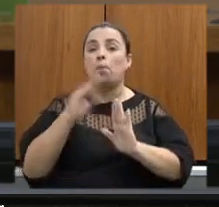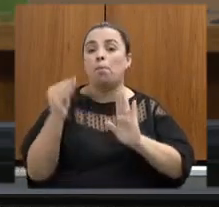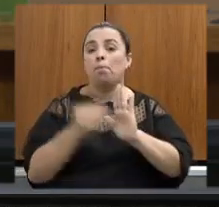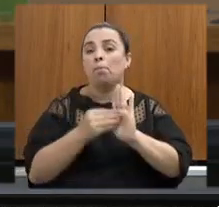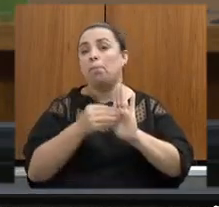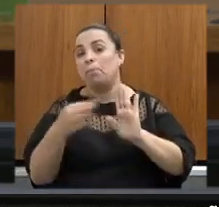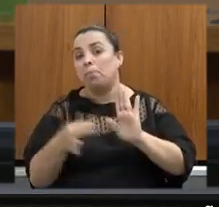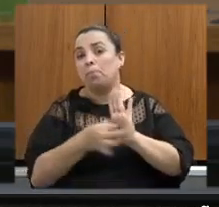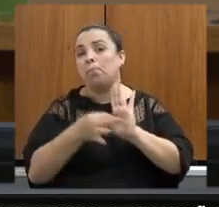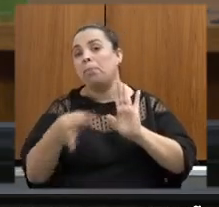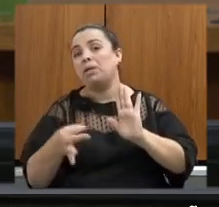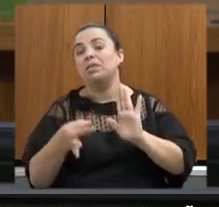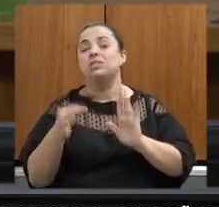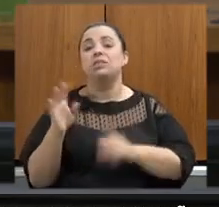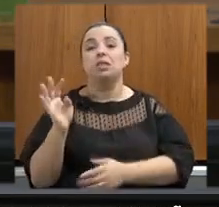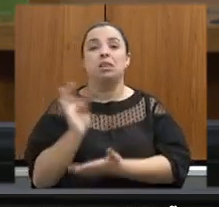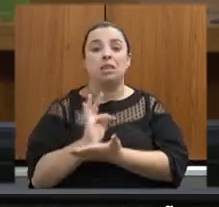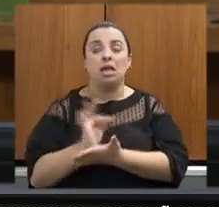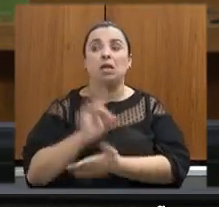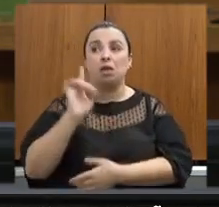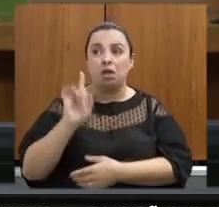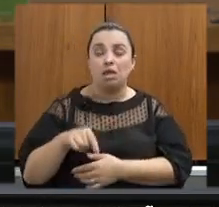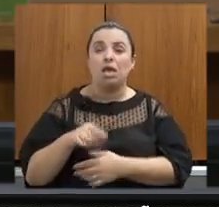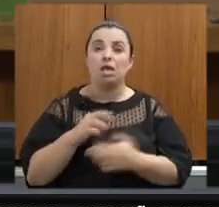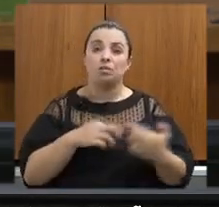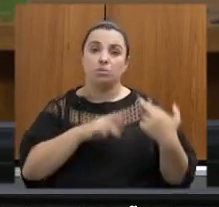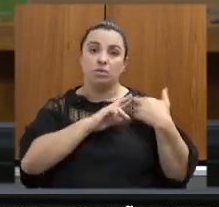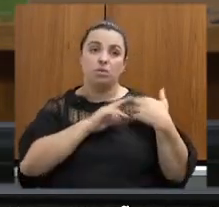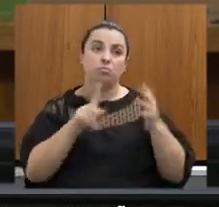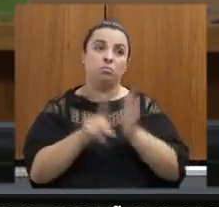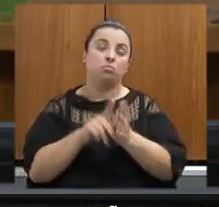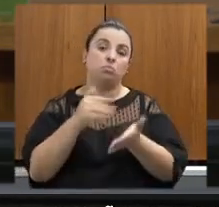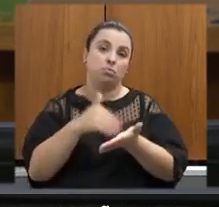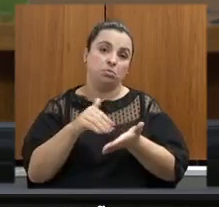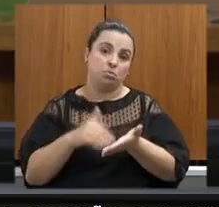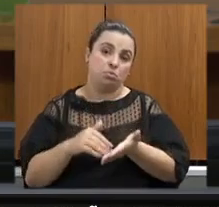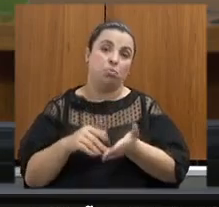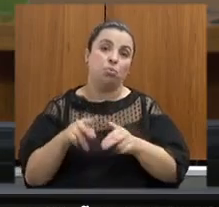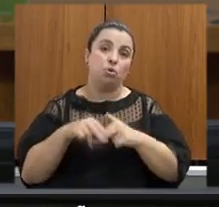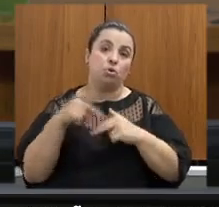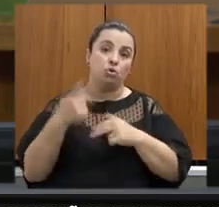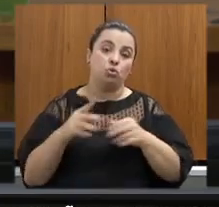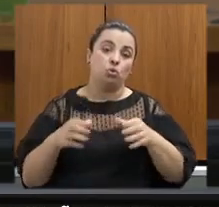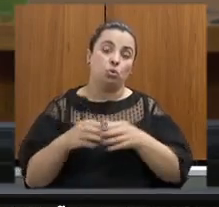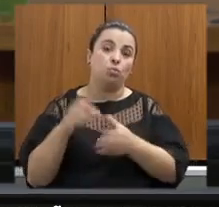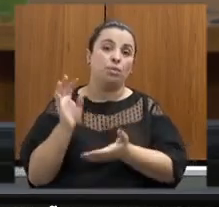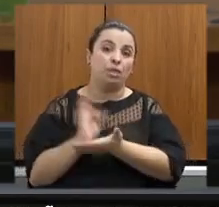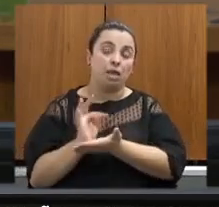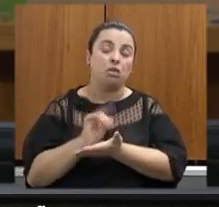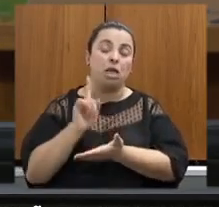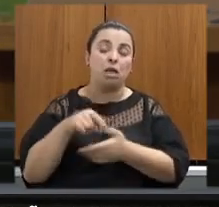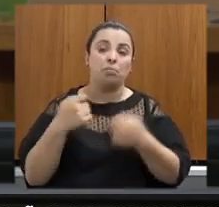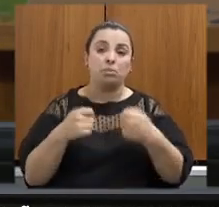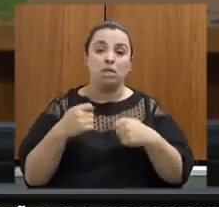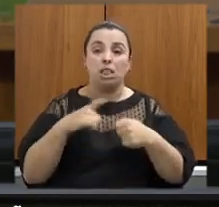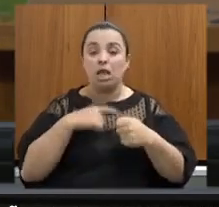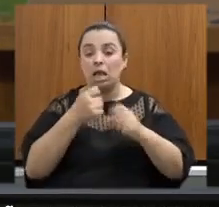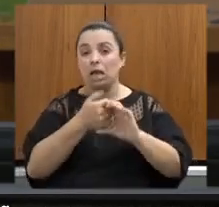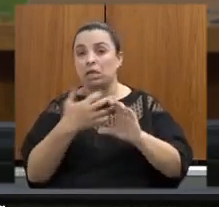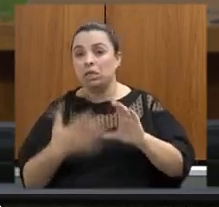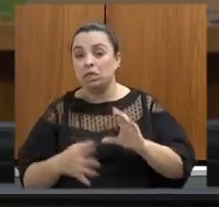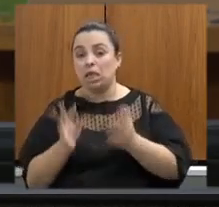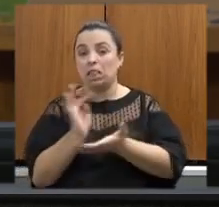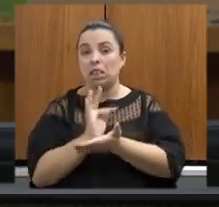responsabilidade da Secretaria através da sua equipe técnica ela tem que se ater de fato a critérios técnicos objetivos